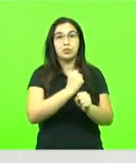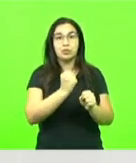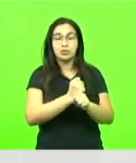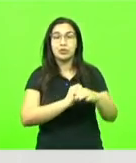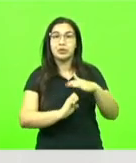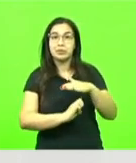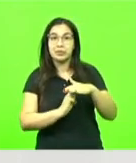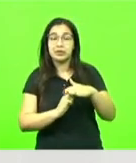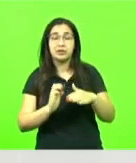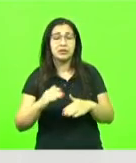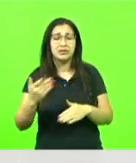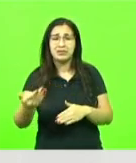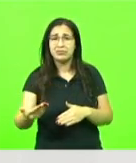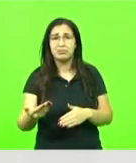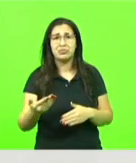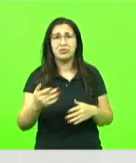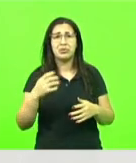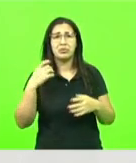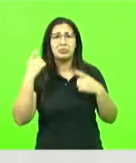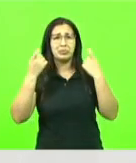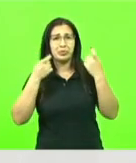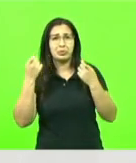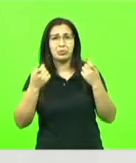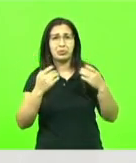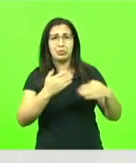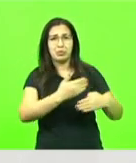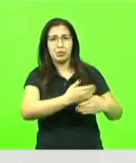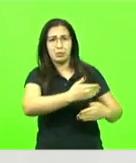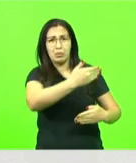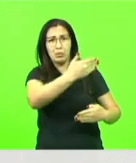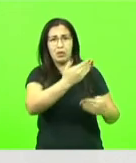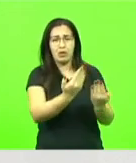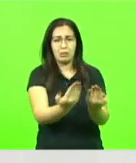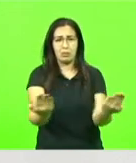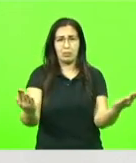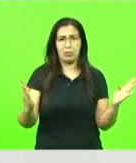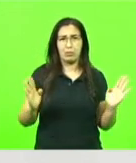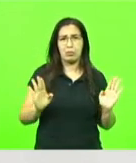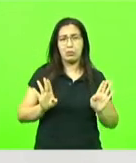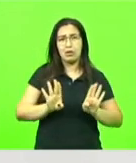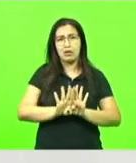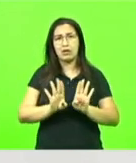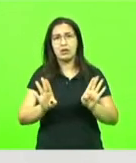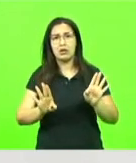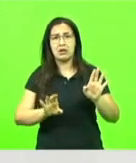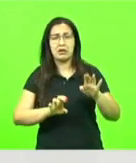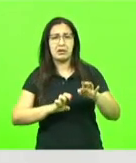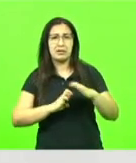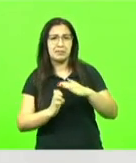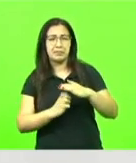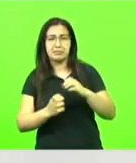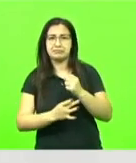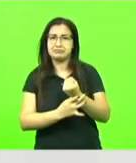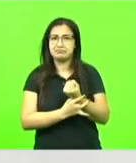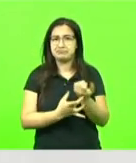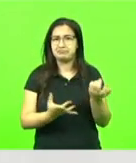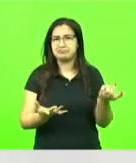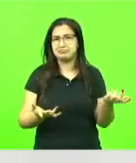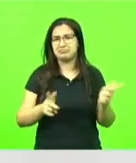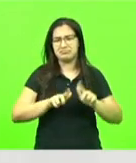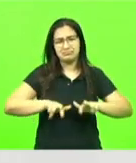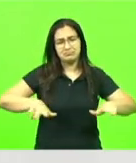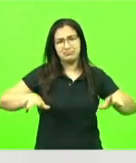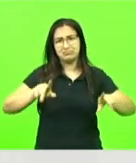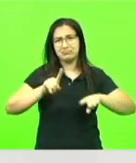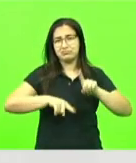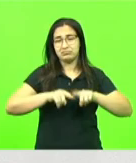último, ele vai se preocupar com o muro, com empresas de segurança, enfim, todo aquele aparato de segurança para a empresa